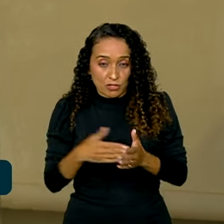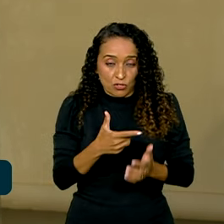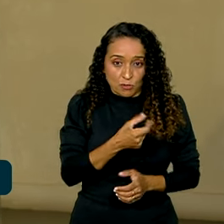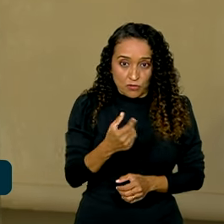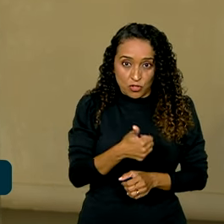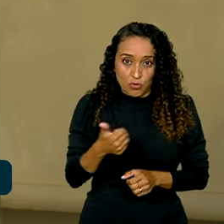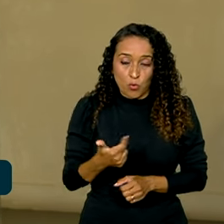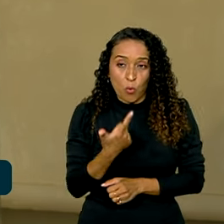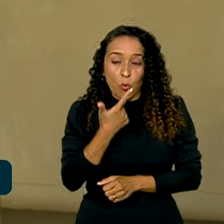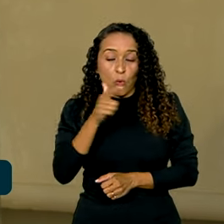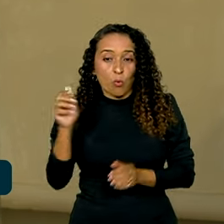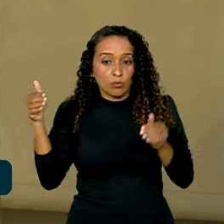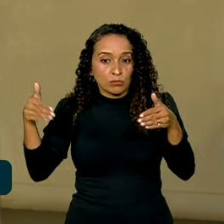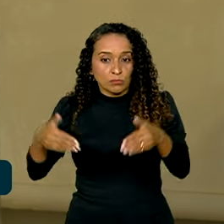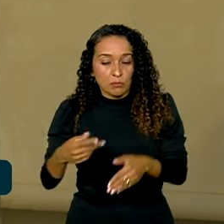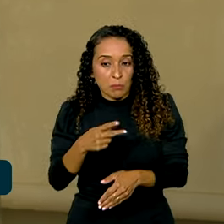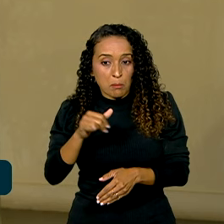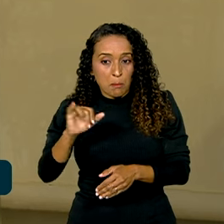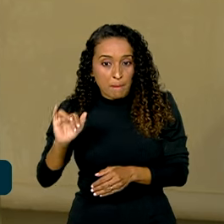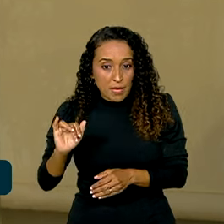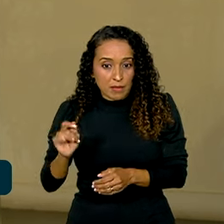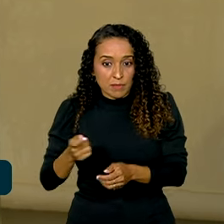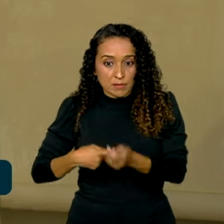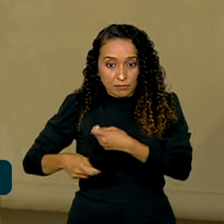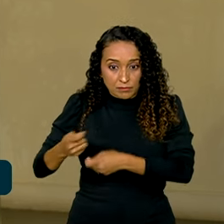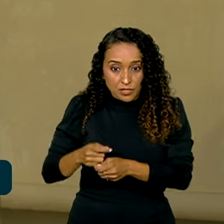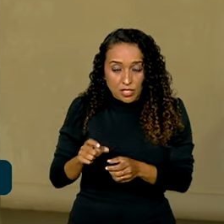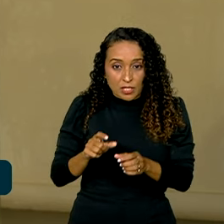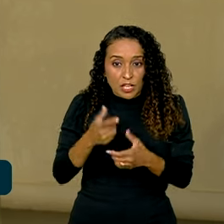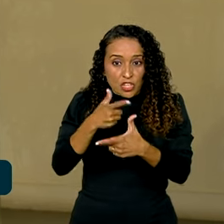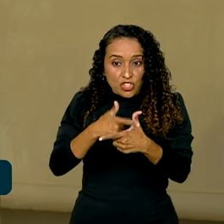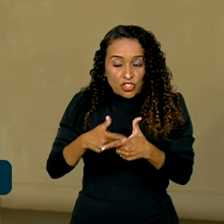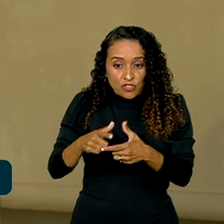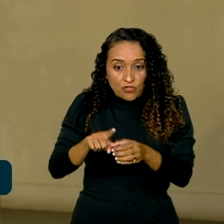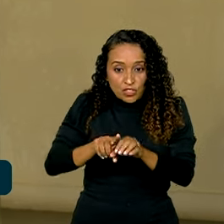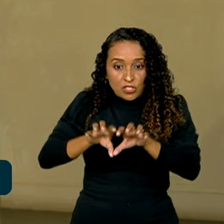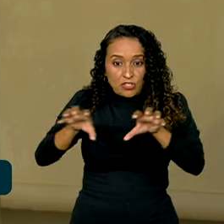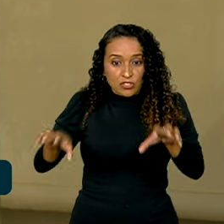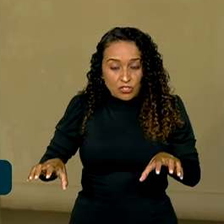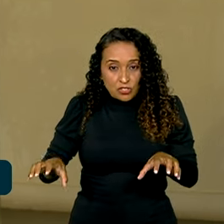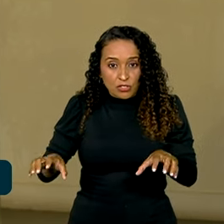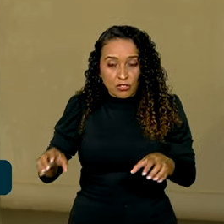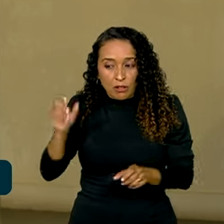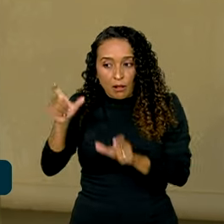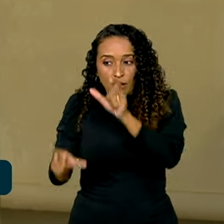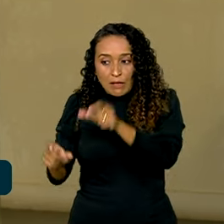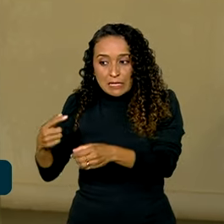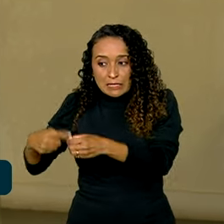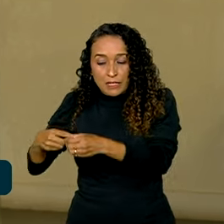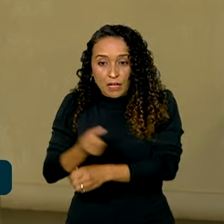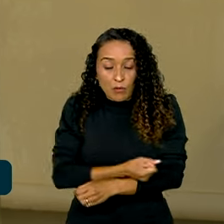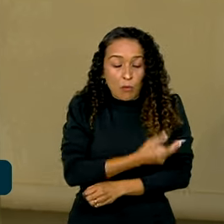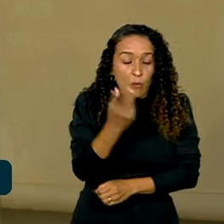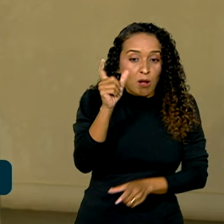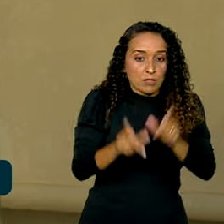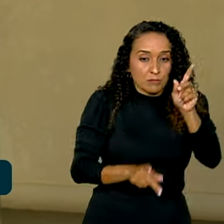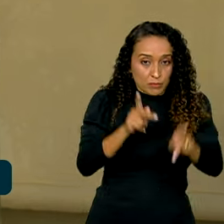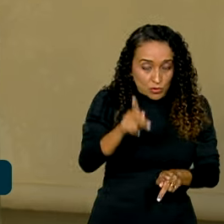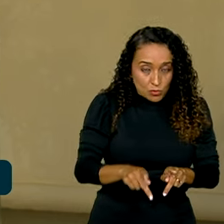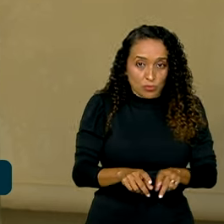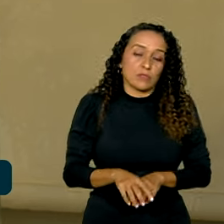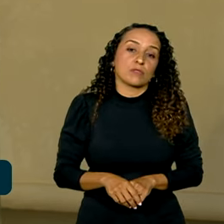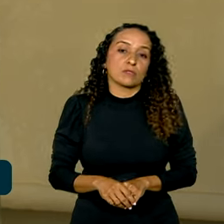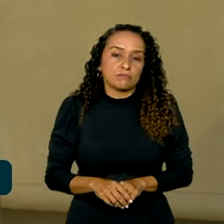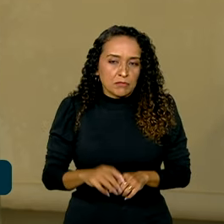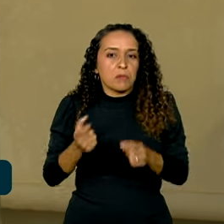destaque é quando a gente olha o PIB per capita, que é quando a gente divide o PIB da cidade pelo número de habitantes. Aí esse PIB per capita continua sendo